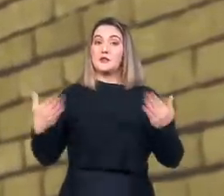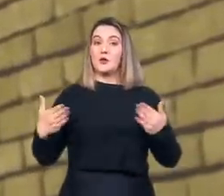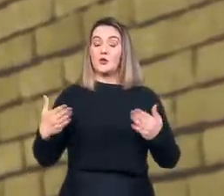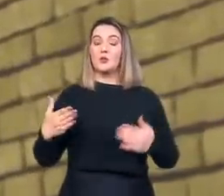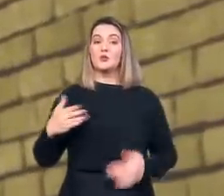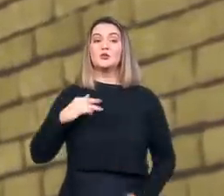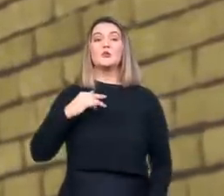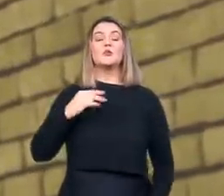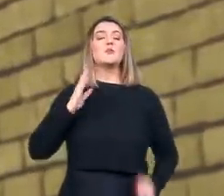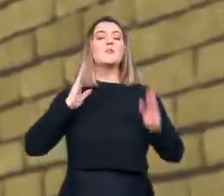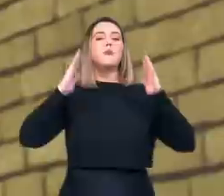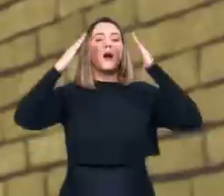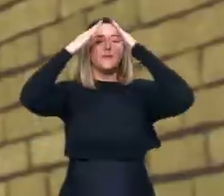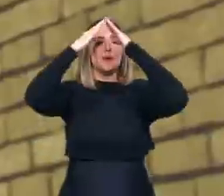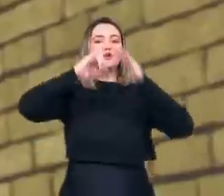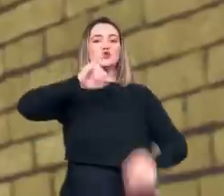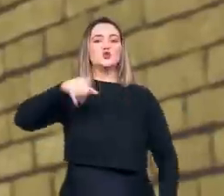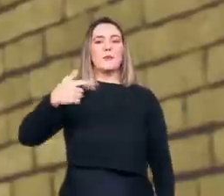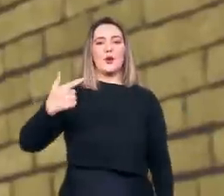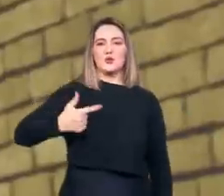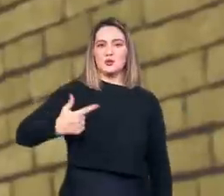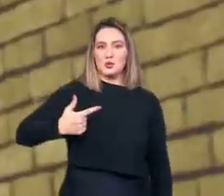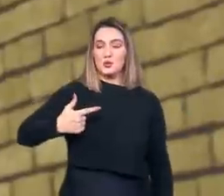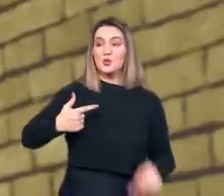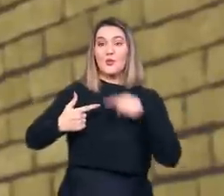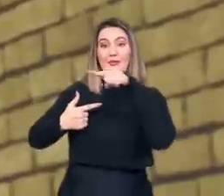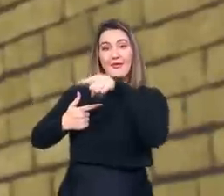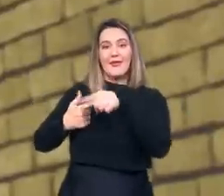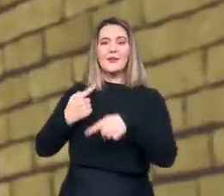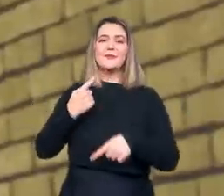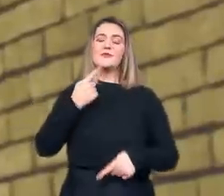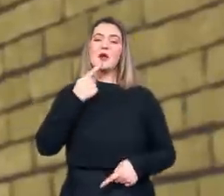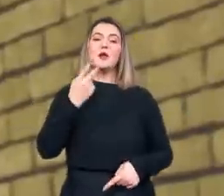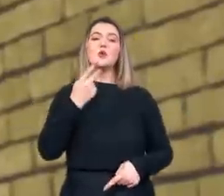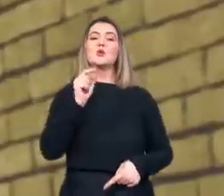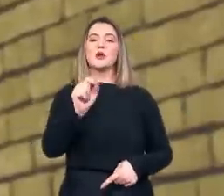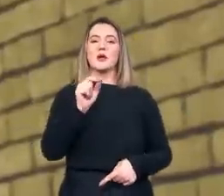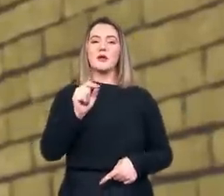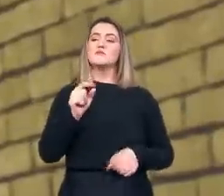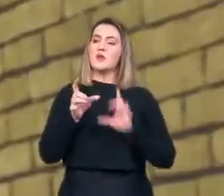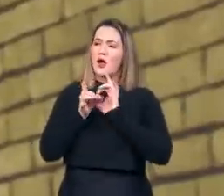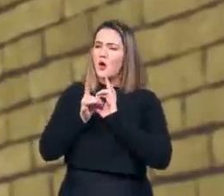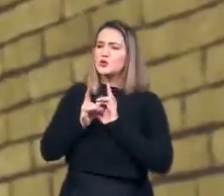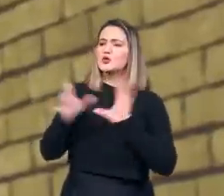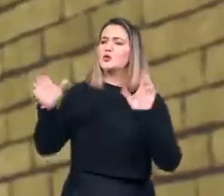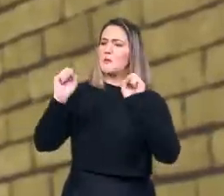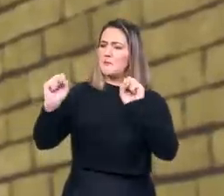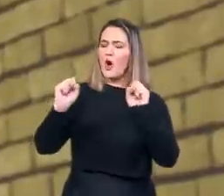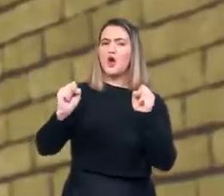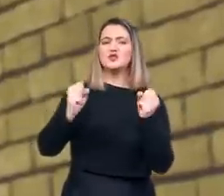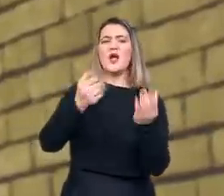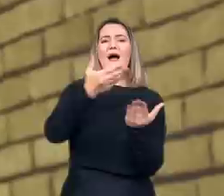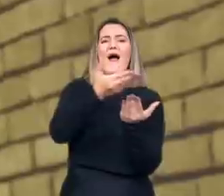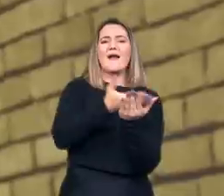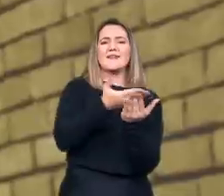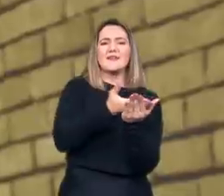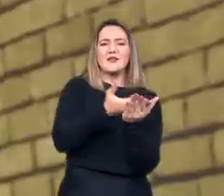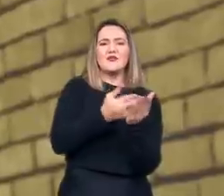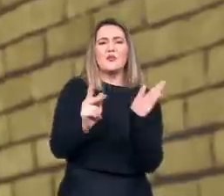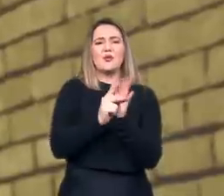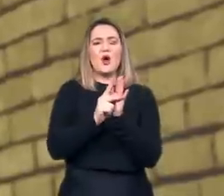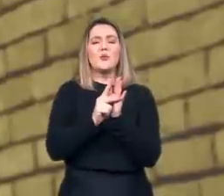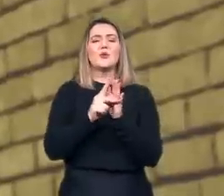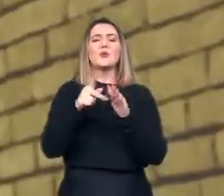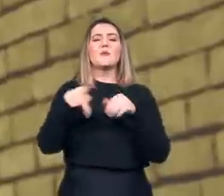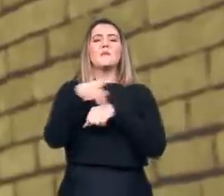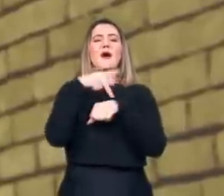um contexto, portanto, que começou em 1998, quando ele autorizou a abertura dos arquivos do Vaticano para que